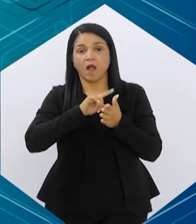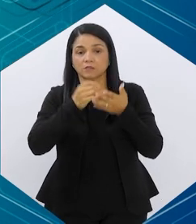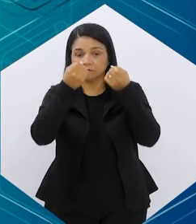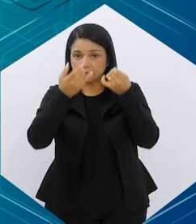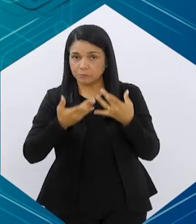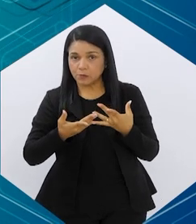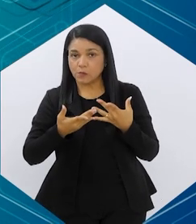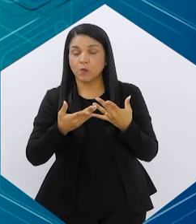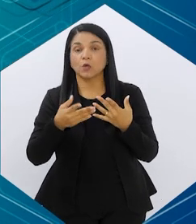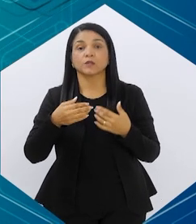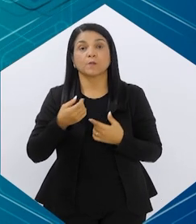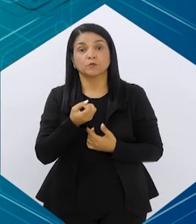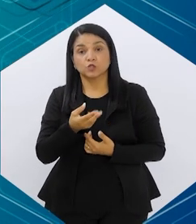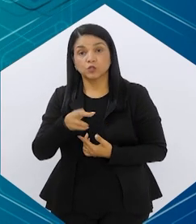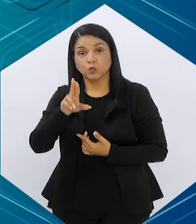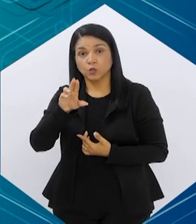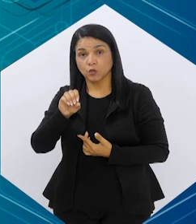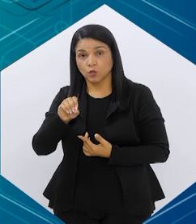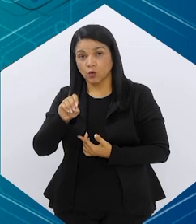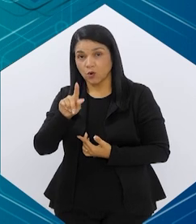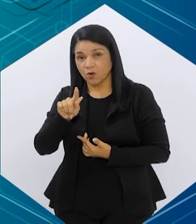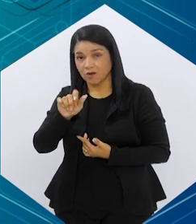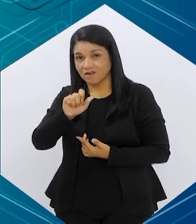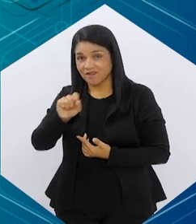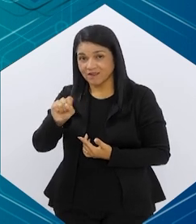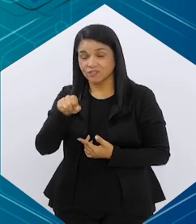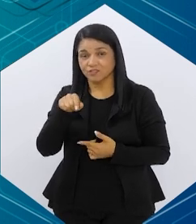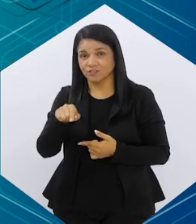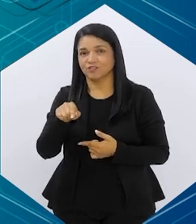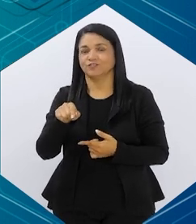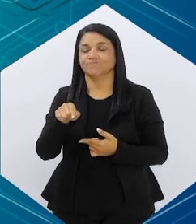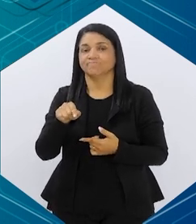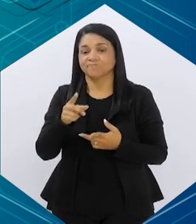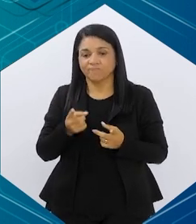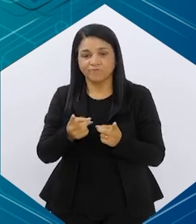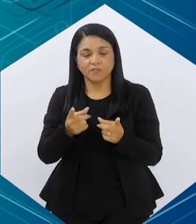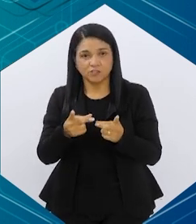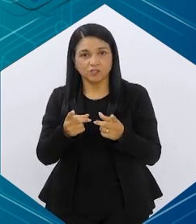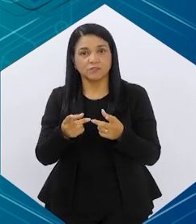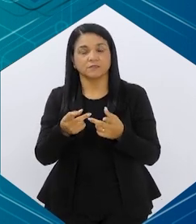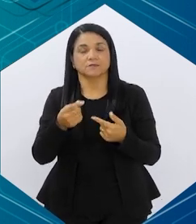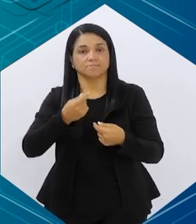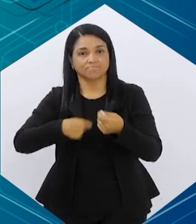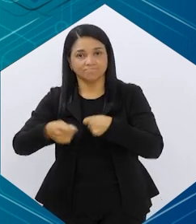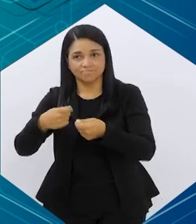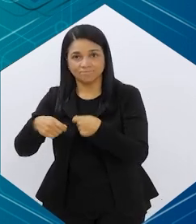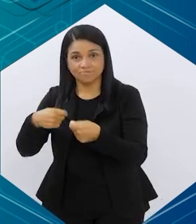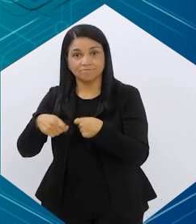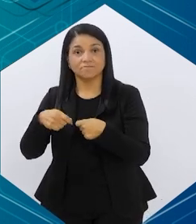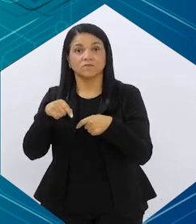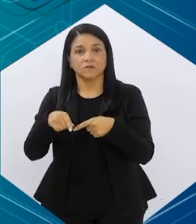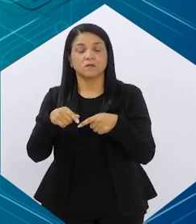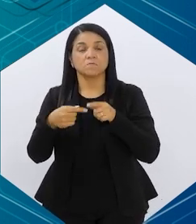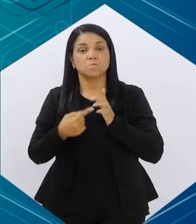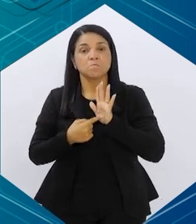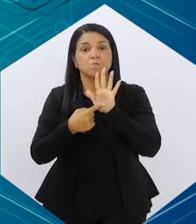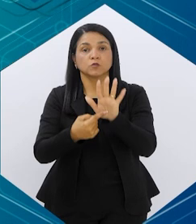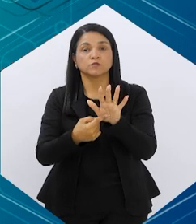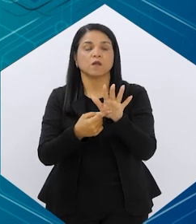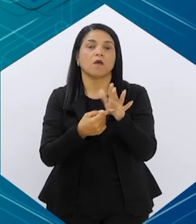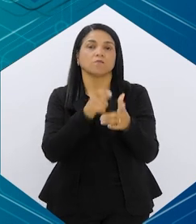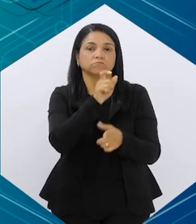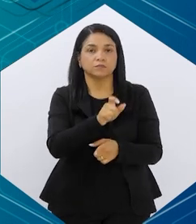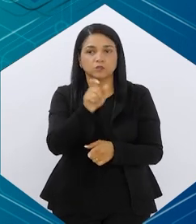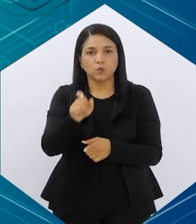falou, nós temos drogas vindo cada vez, coagonistas vindo no mercado para mostrar benefícios para o nosso